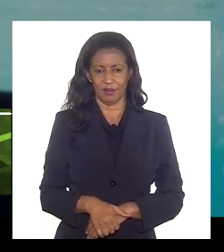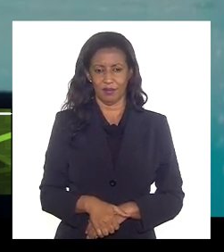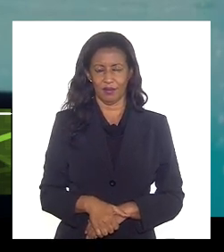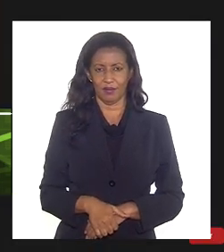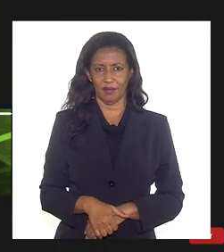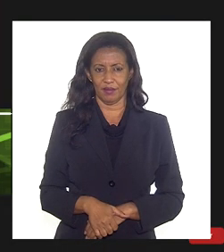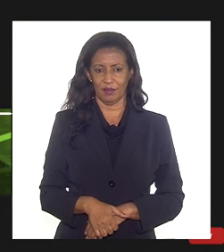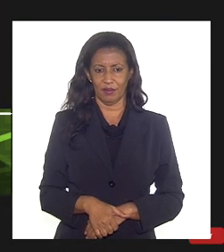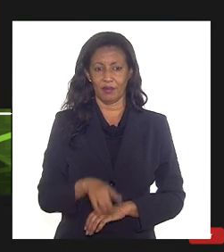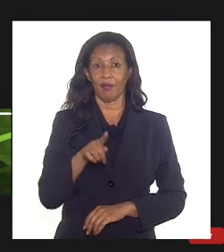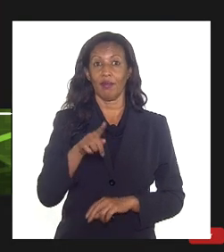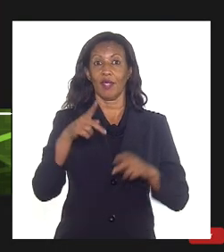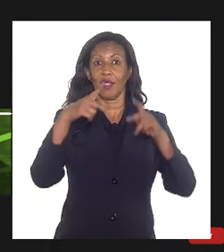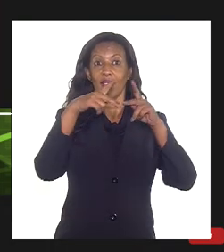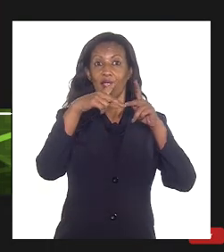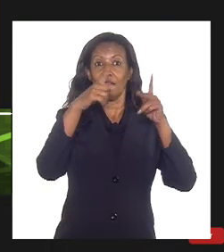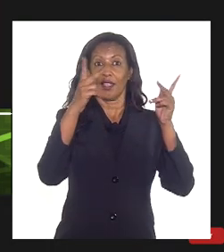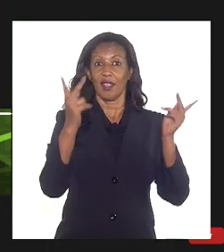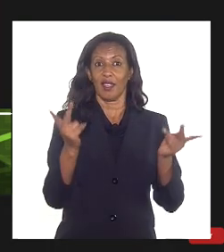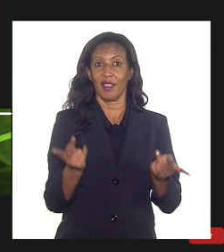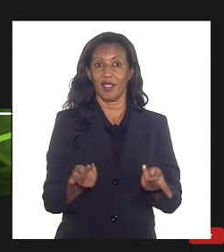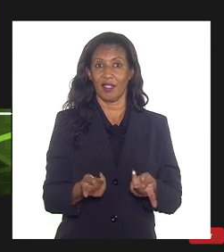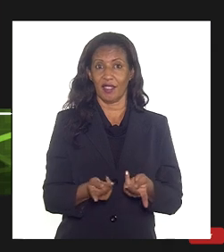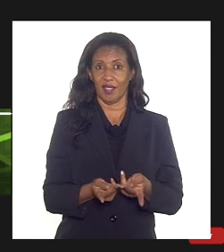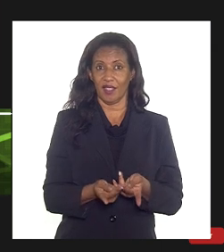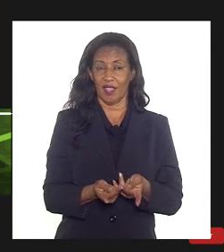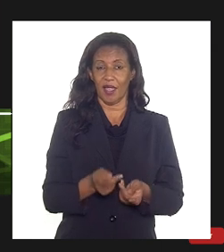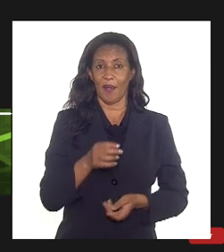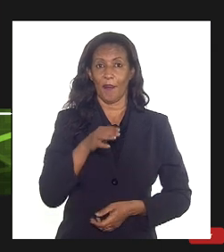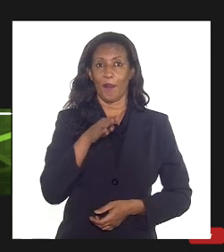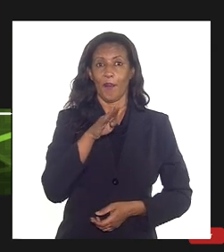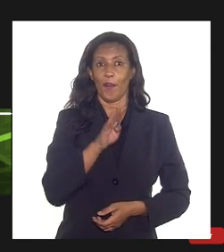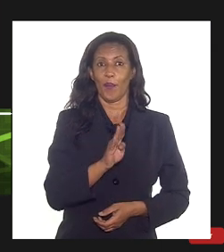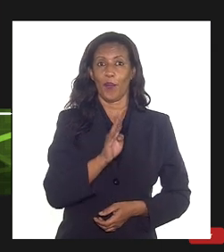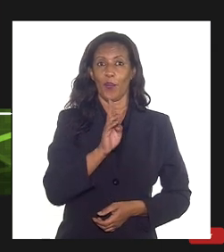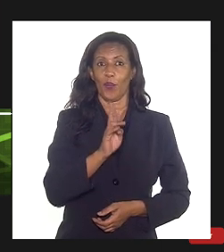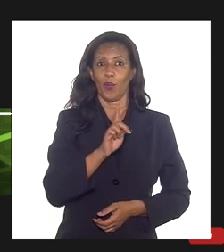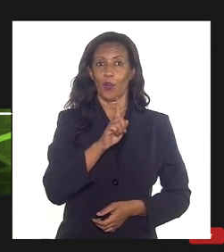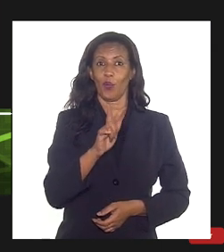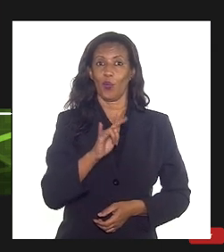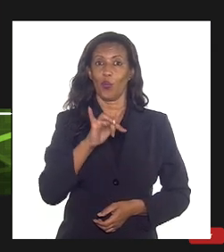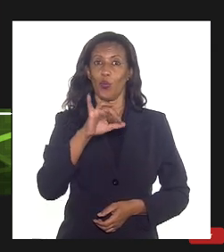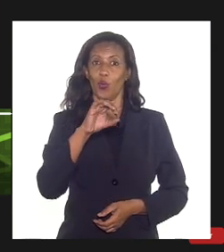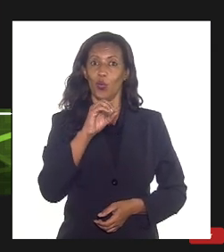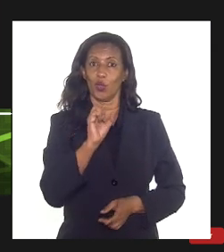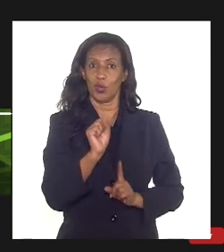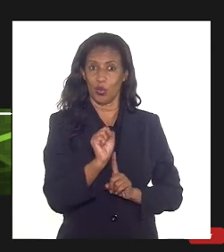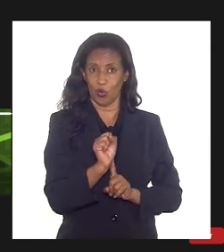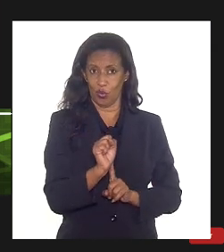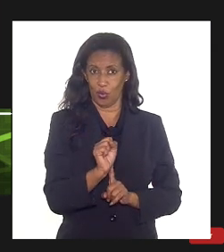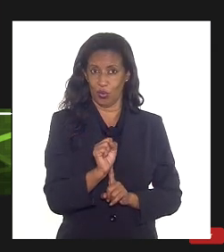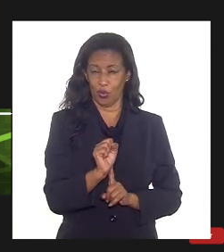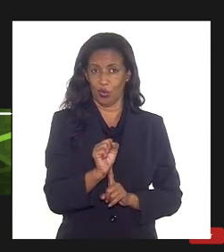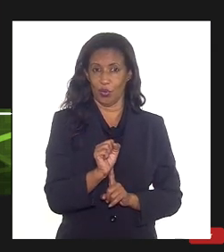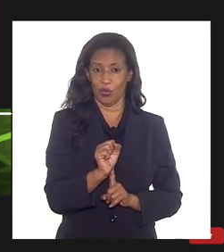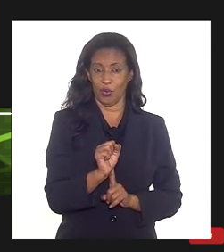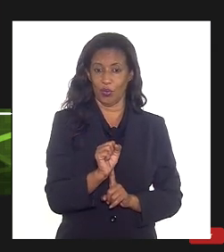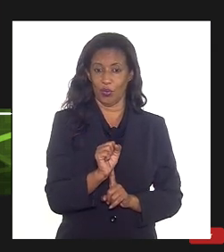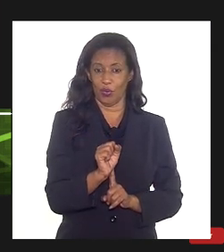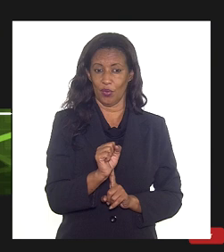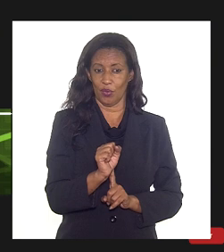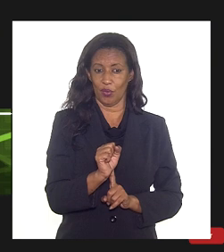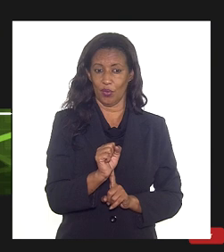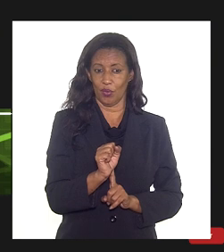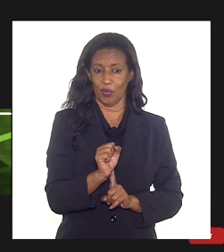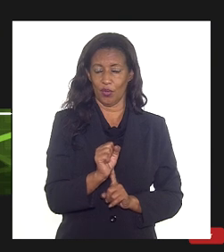essa pizza aqui para o campo de Búzios Búzios tem aproximadamente 20% de CO2 só que eu tenho que